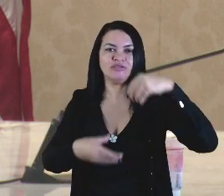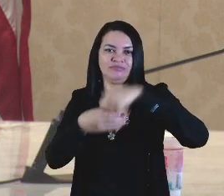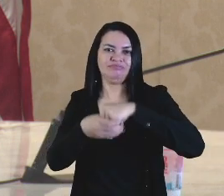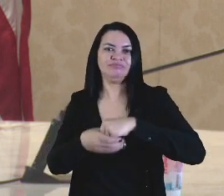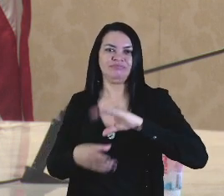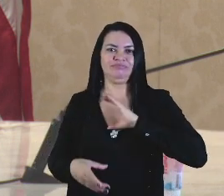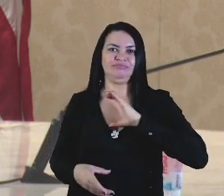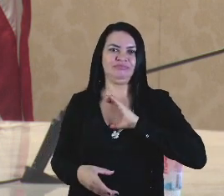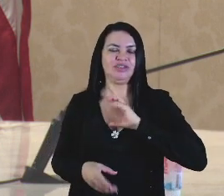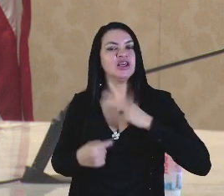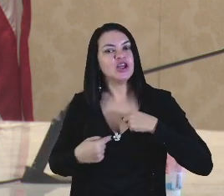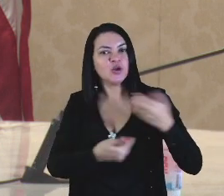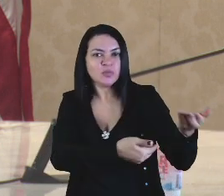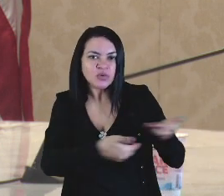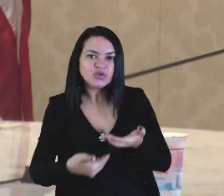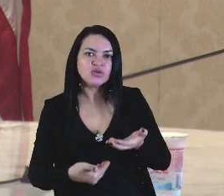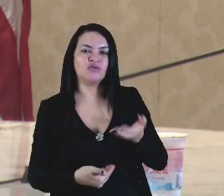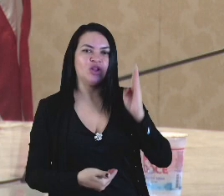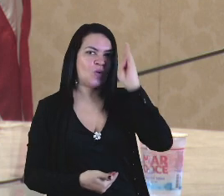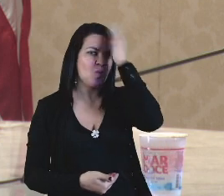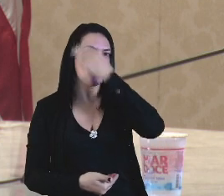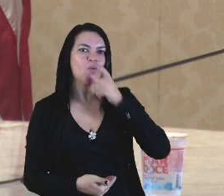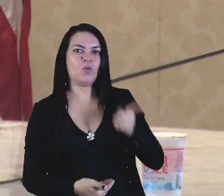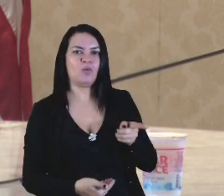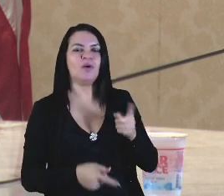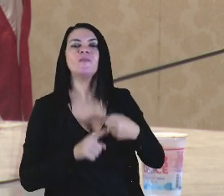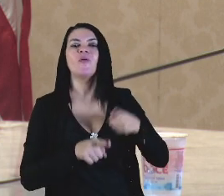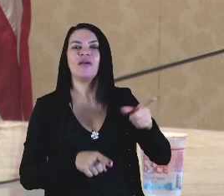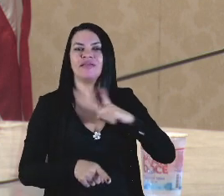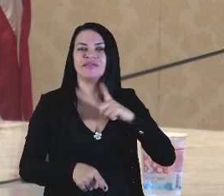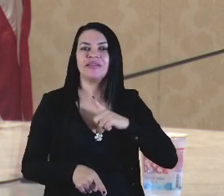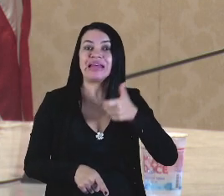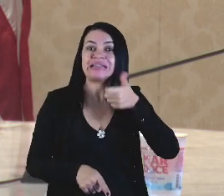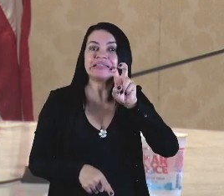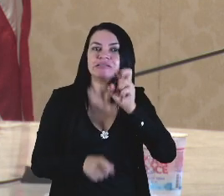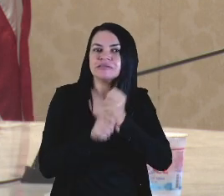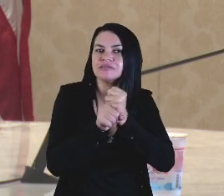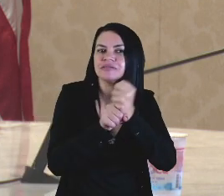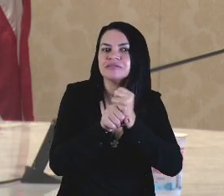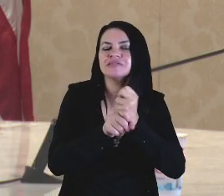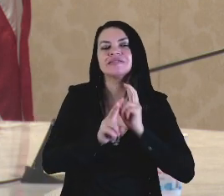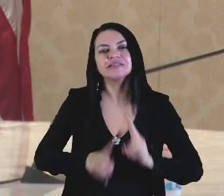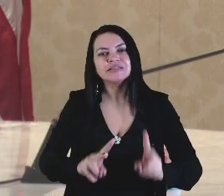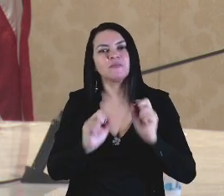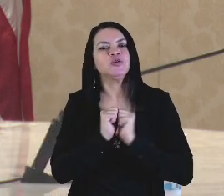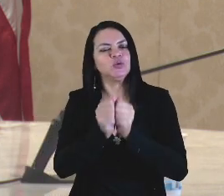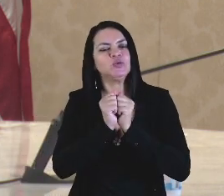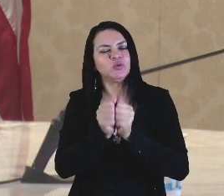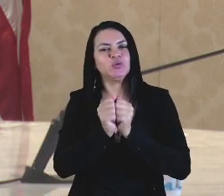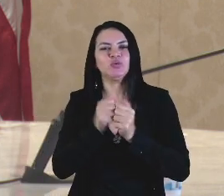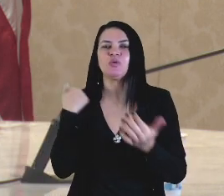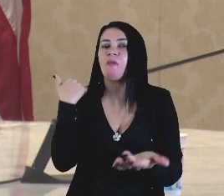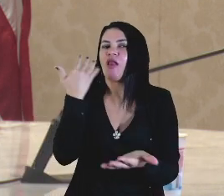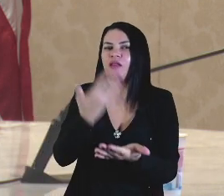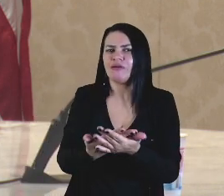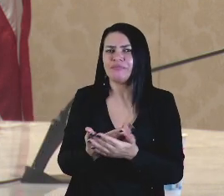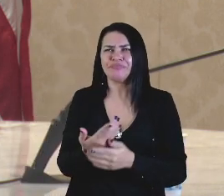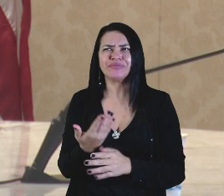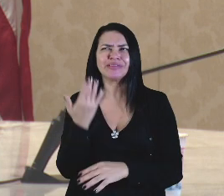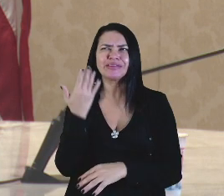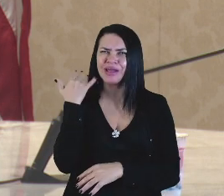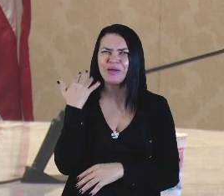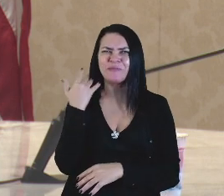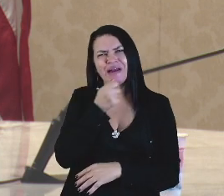por isso que eu o convidei para aqui estar, porque ele tem, nesses 15 anos, sempre caminhado conosco. Ele, na época, ainda